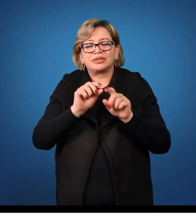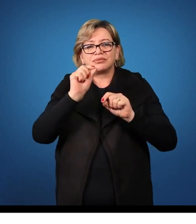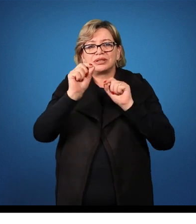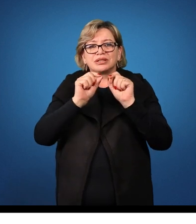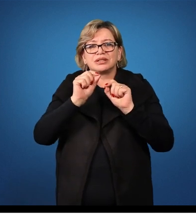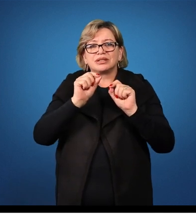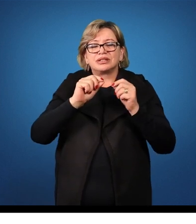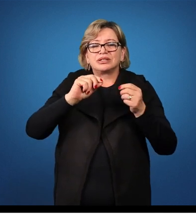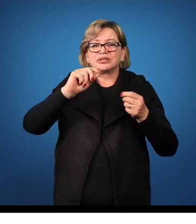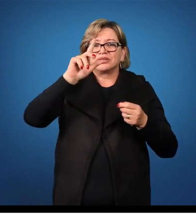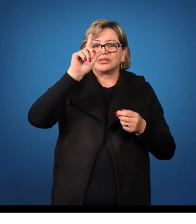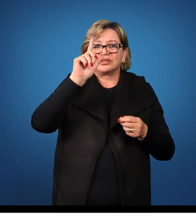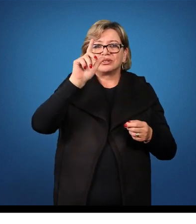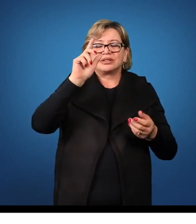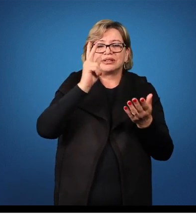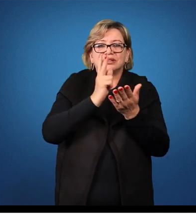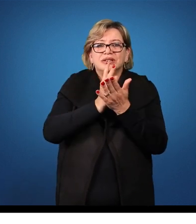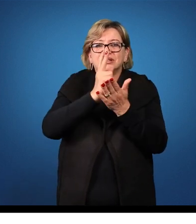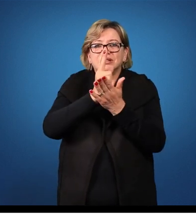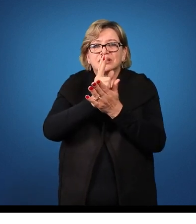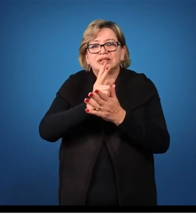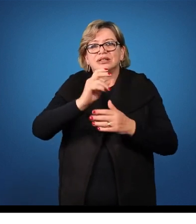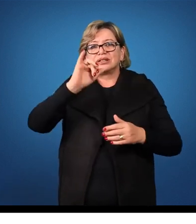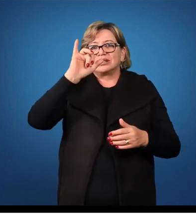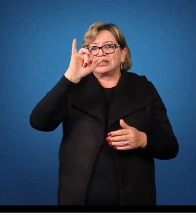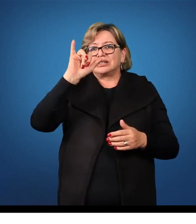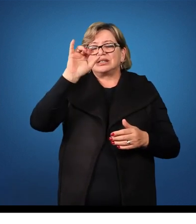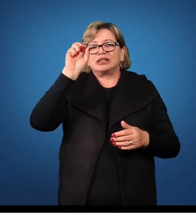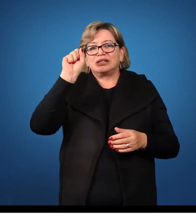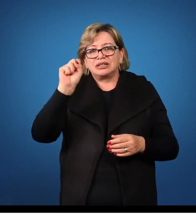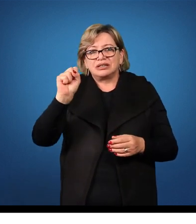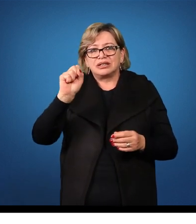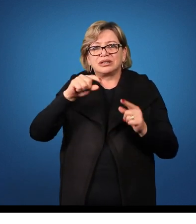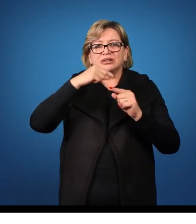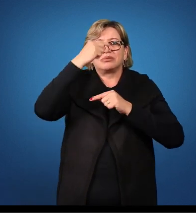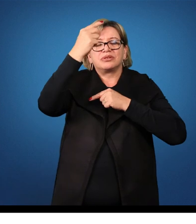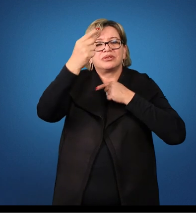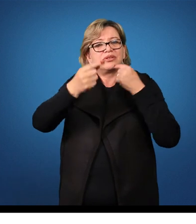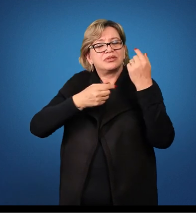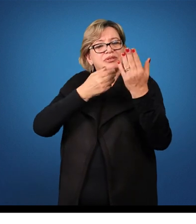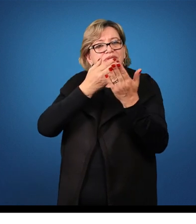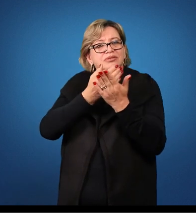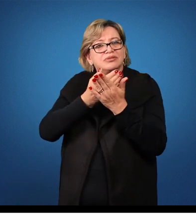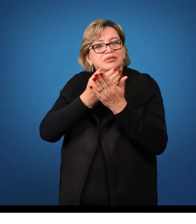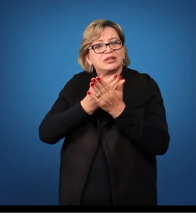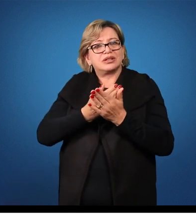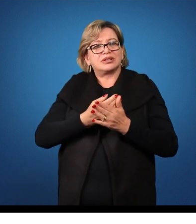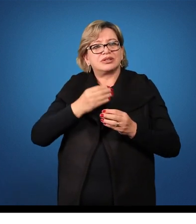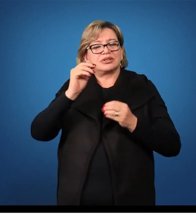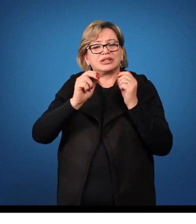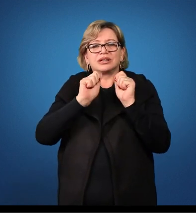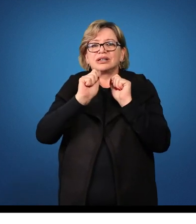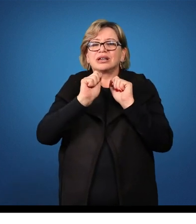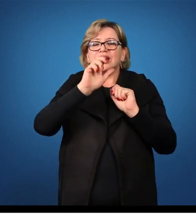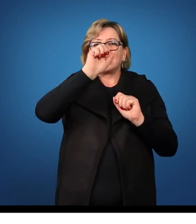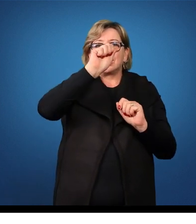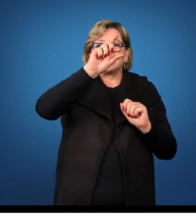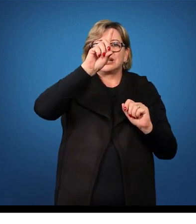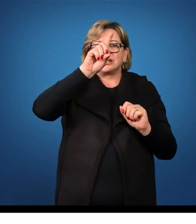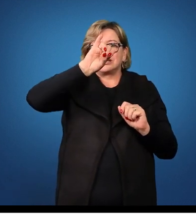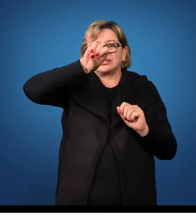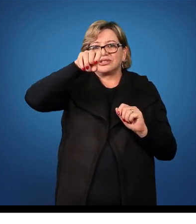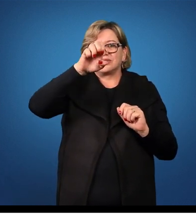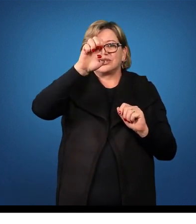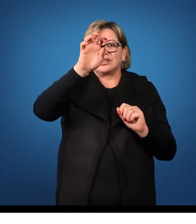o genitivo singular vai ser sempre em IS. Nosso próximo assunto, então, serão os adjetivos de